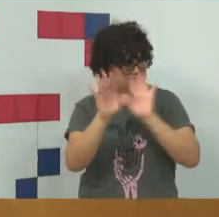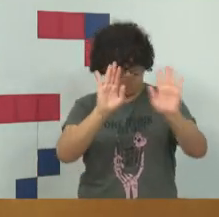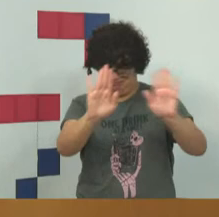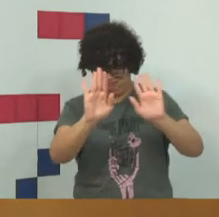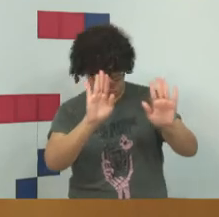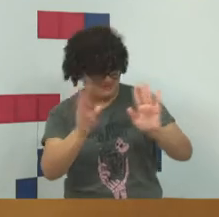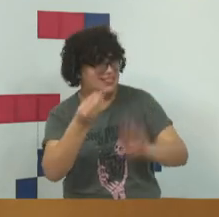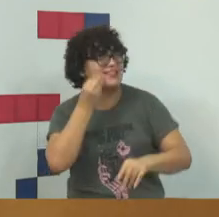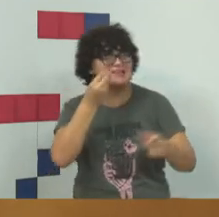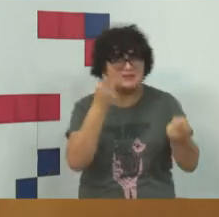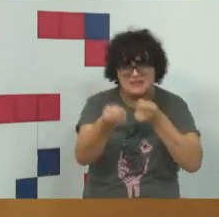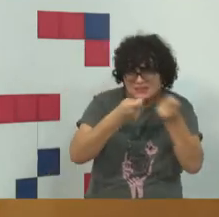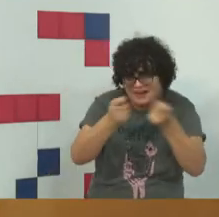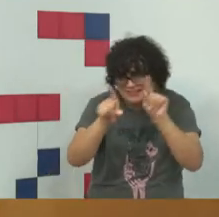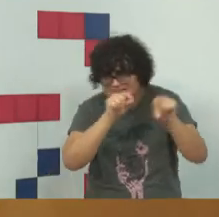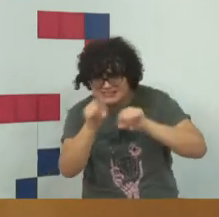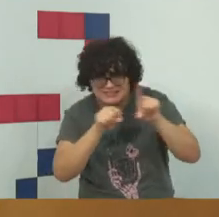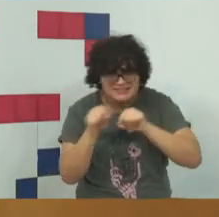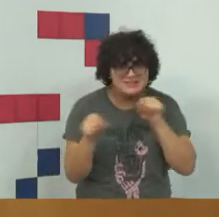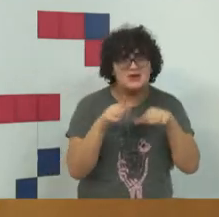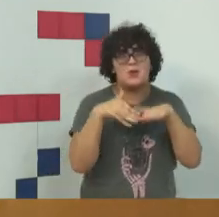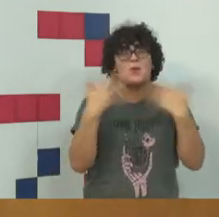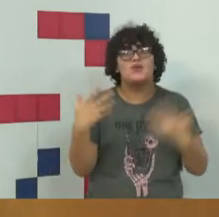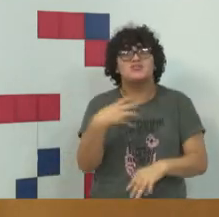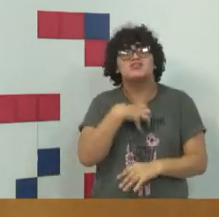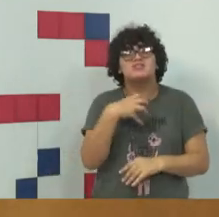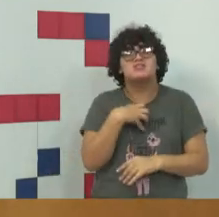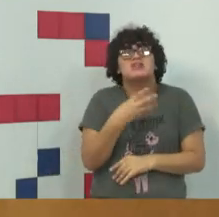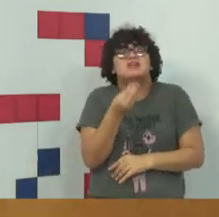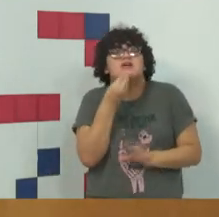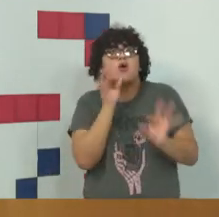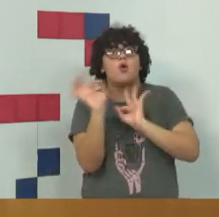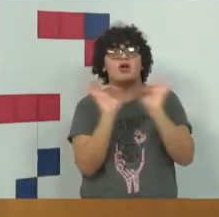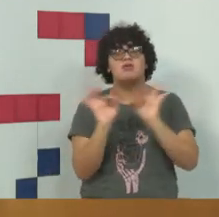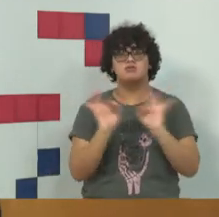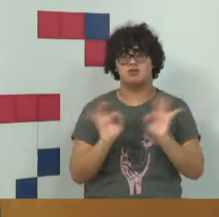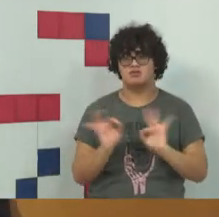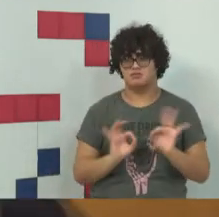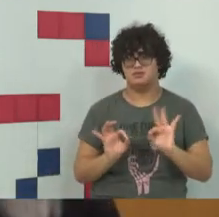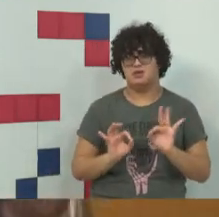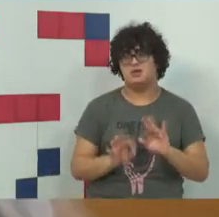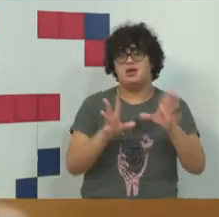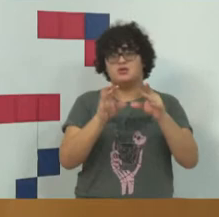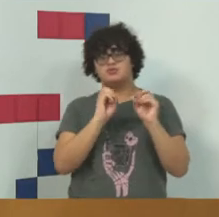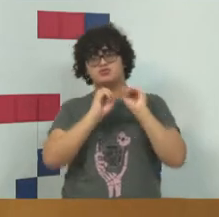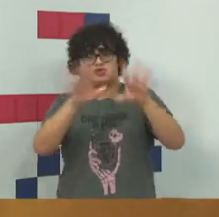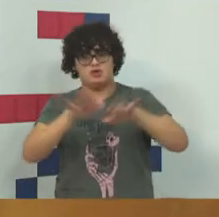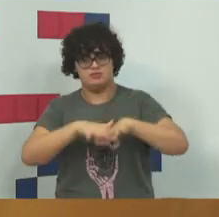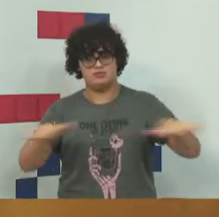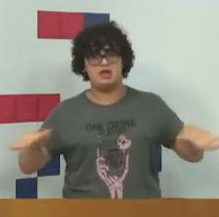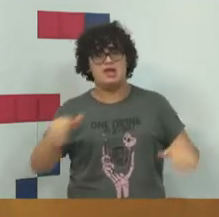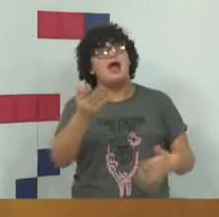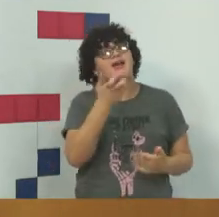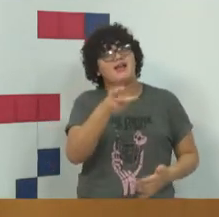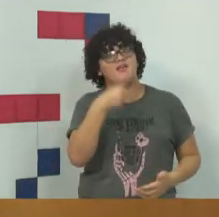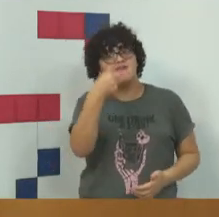tentar fazer de forma mais ou menos organizada e eu vou jogar para a mesa. Quem quiser, fique à vontade